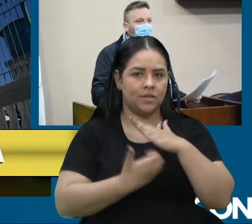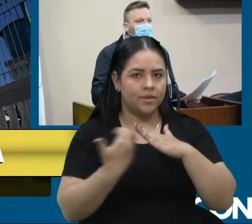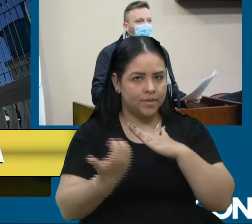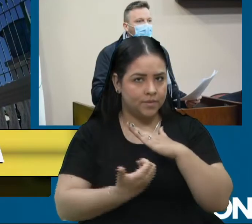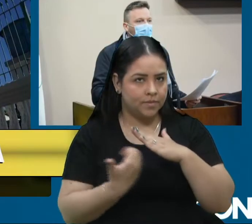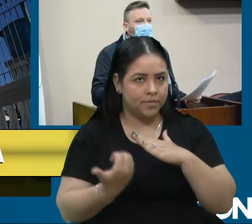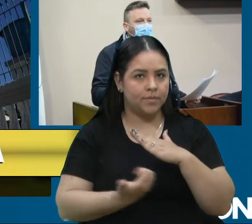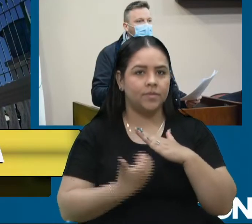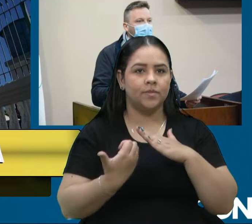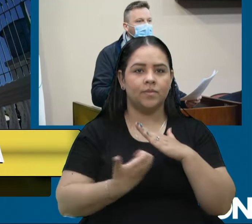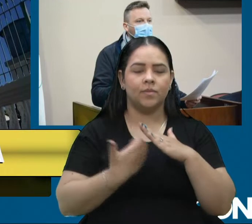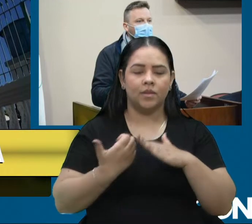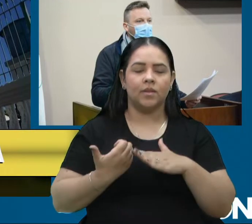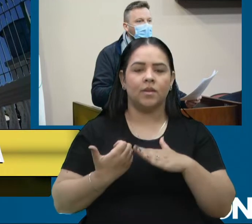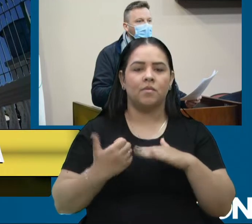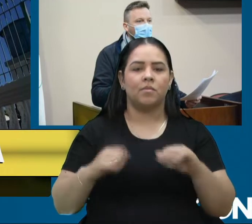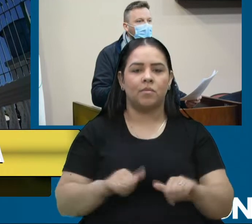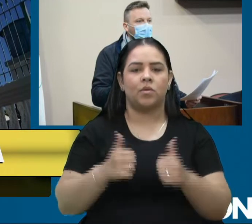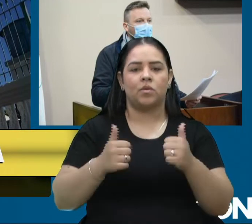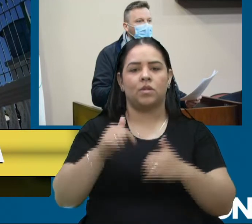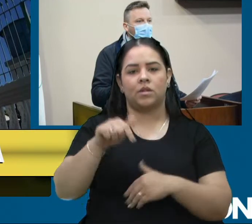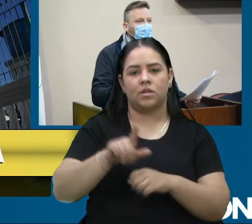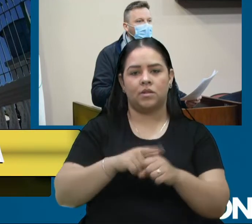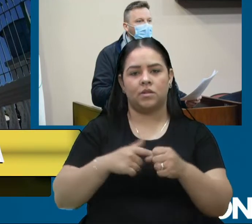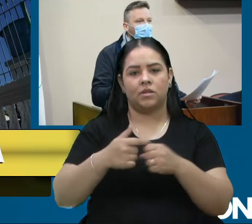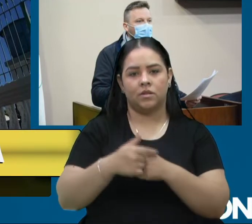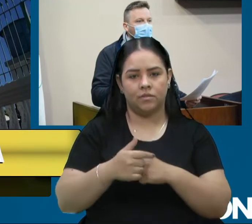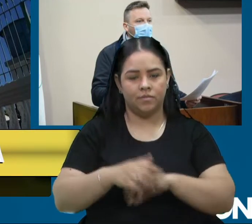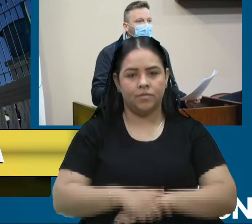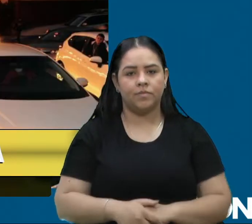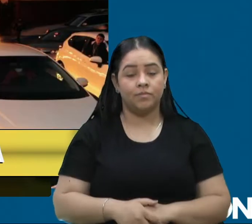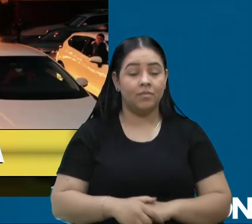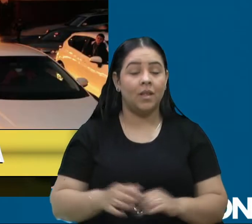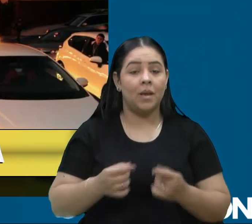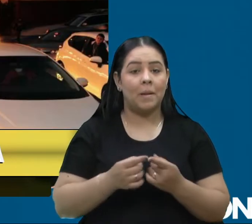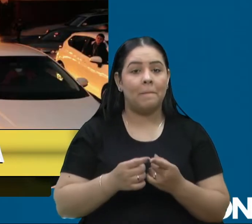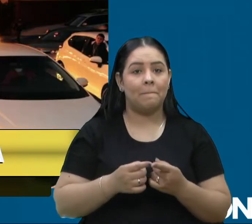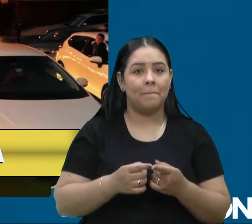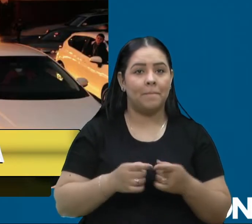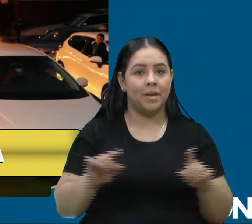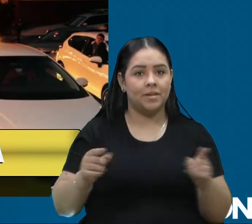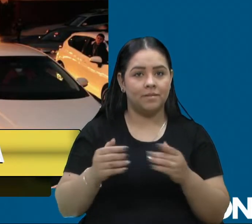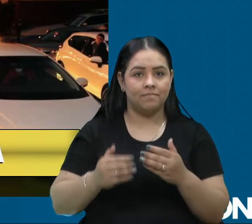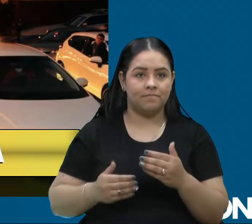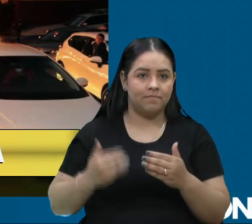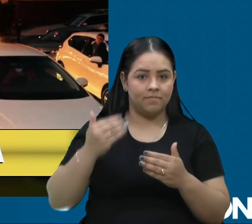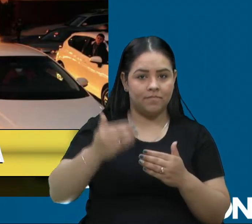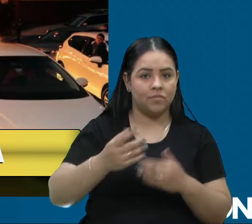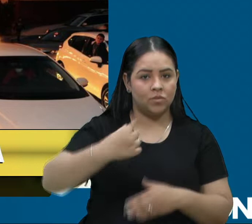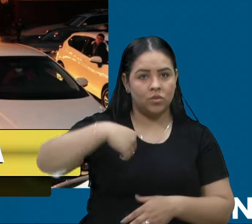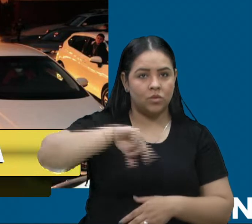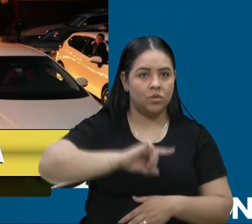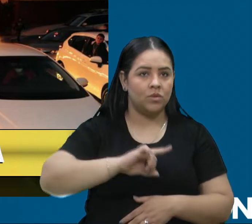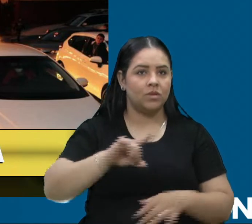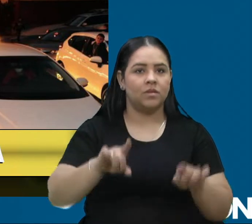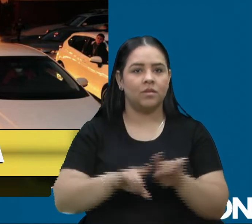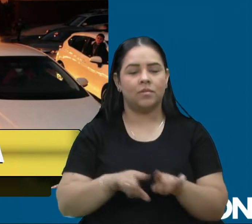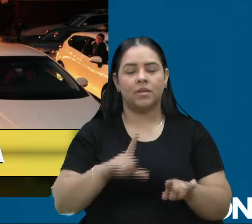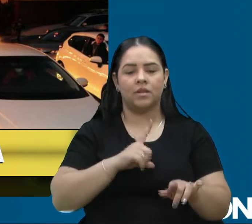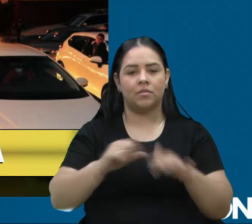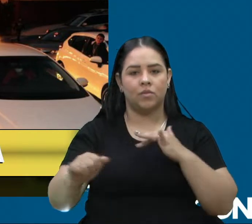baixos para a nossa cidade nesse serviço. Mais, indo à frente, gente teve também uma grande mobilização,